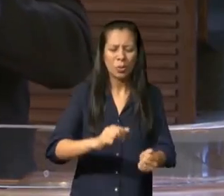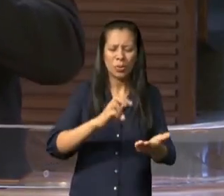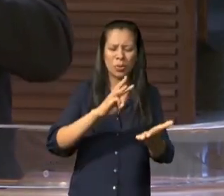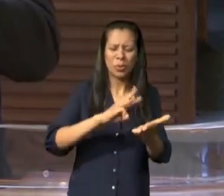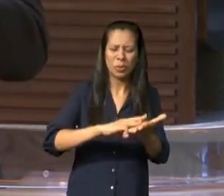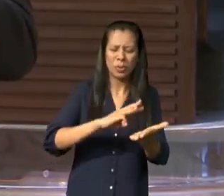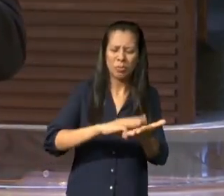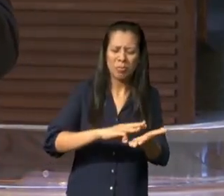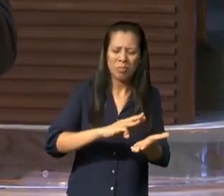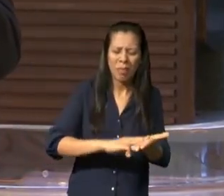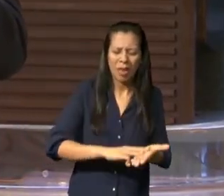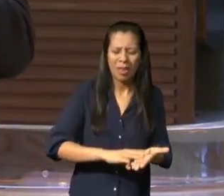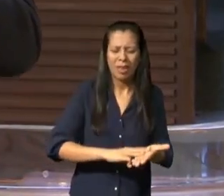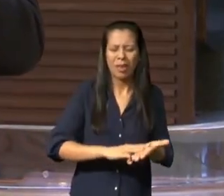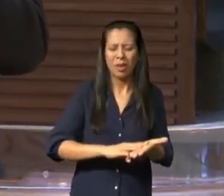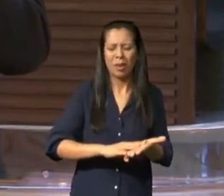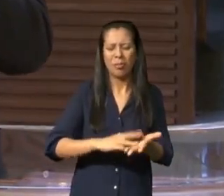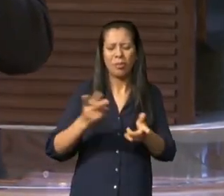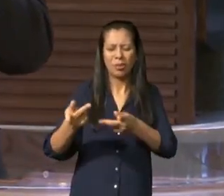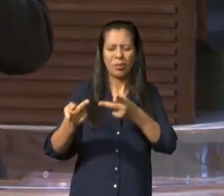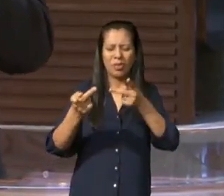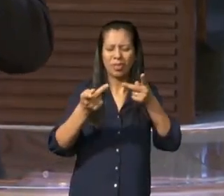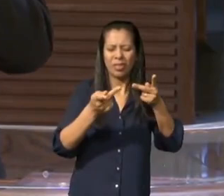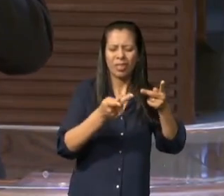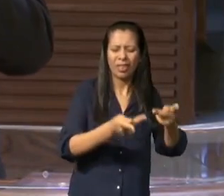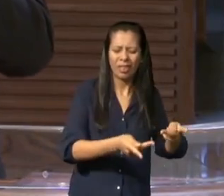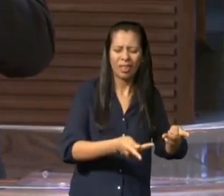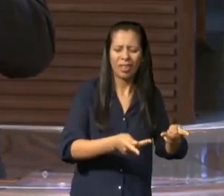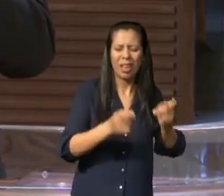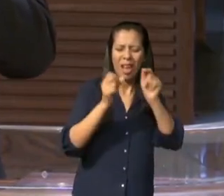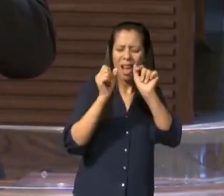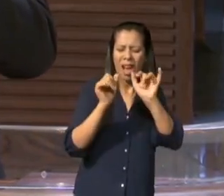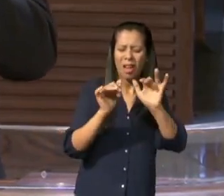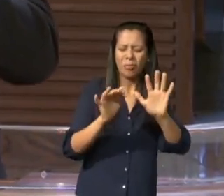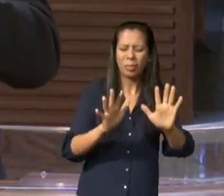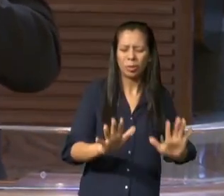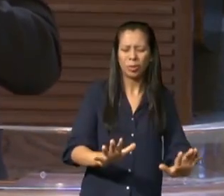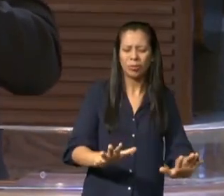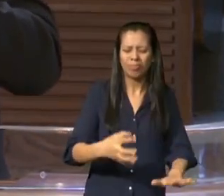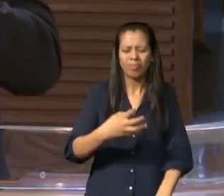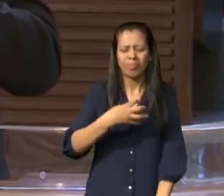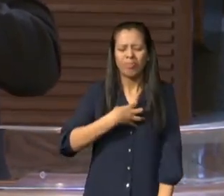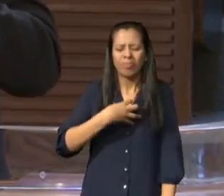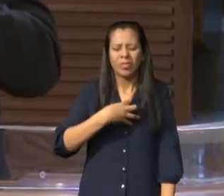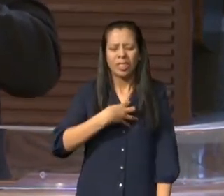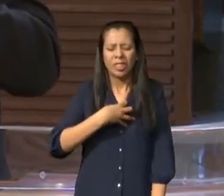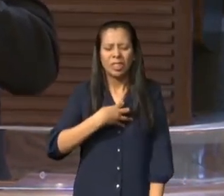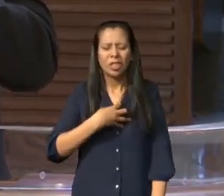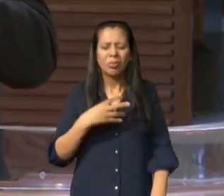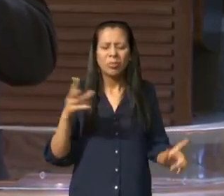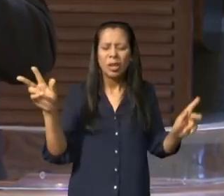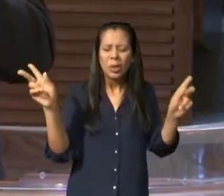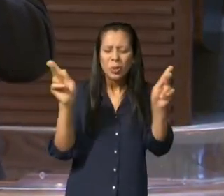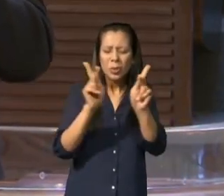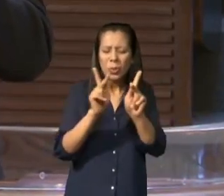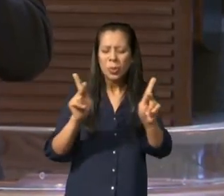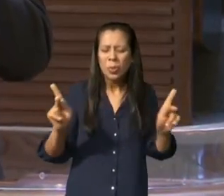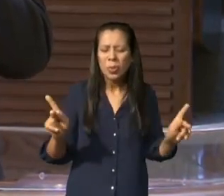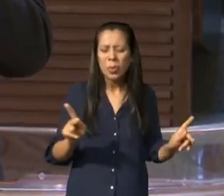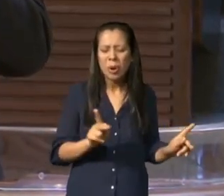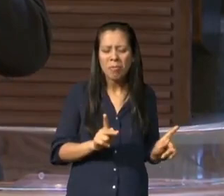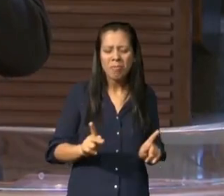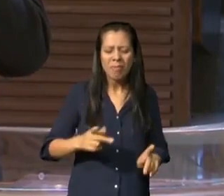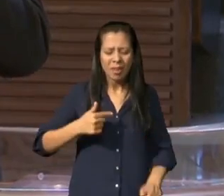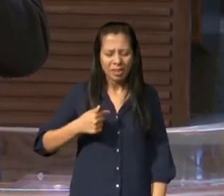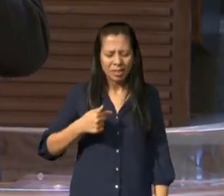que o Senhor nos abençoe e nos dê a tua paz nessa semana que vamos começar e que pelo